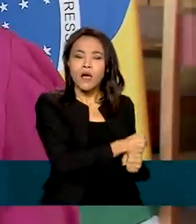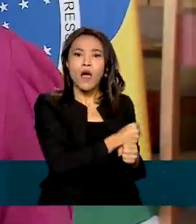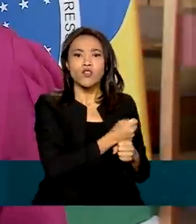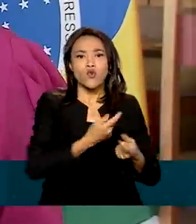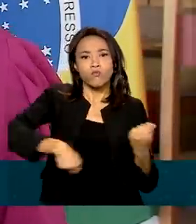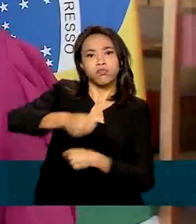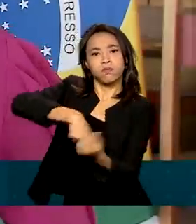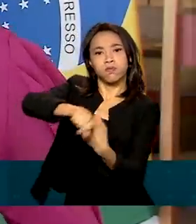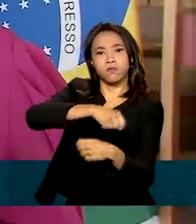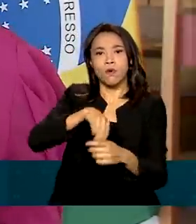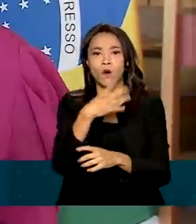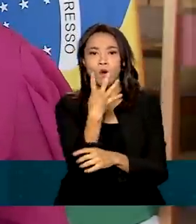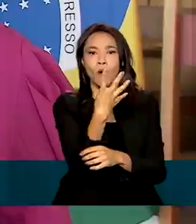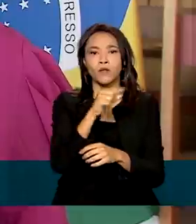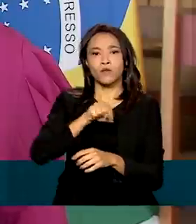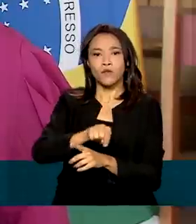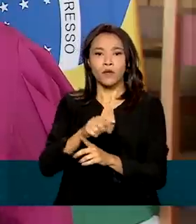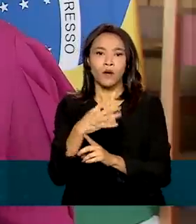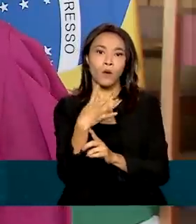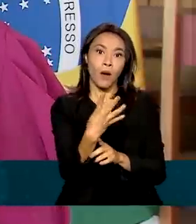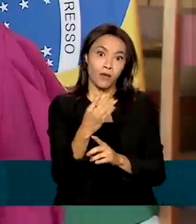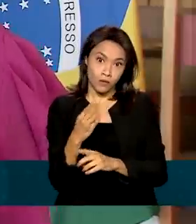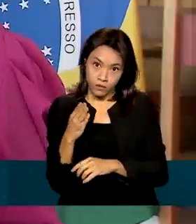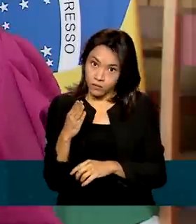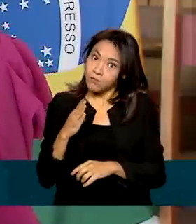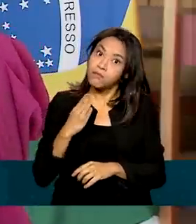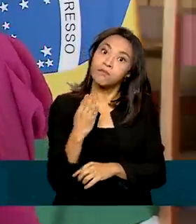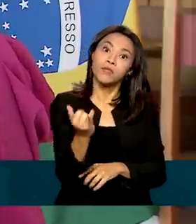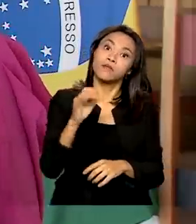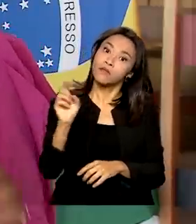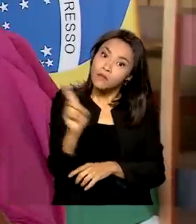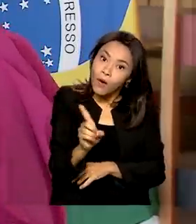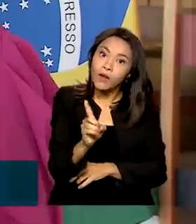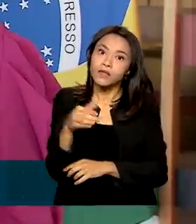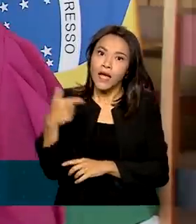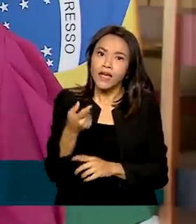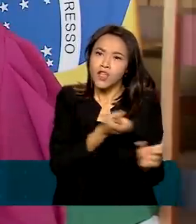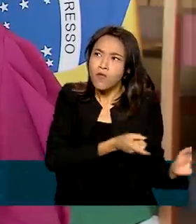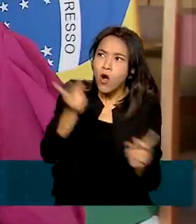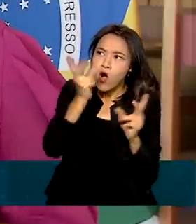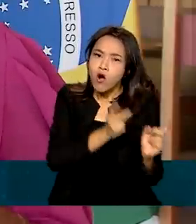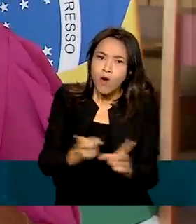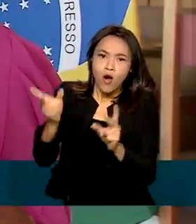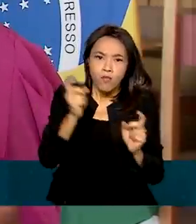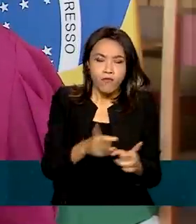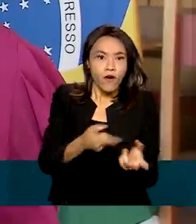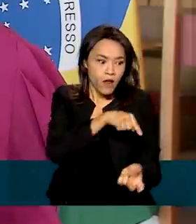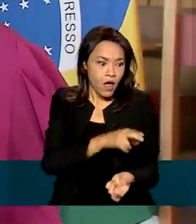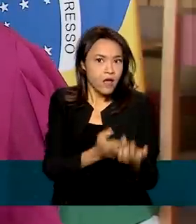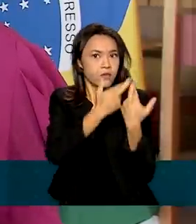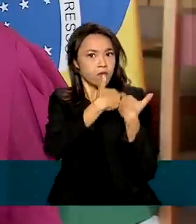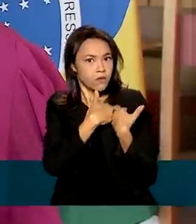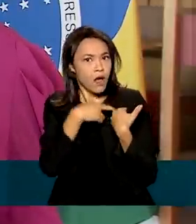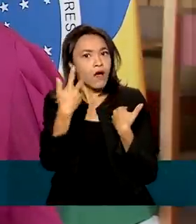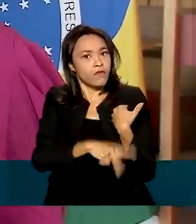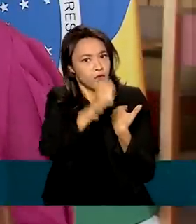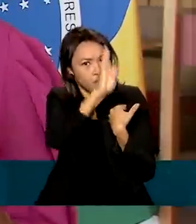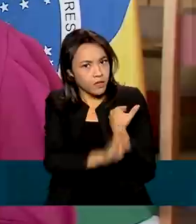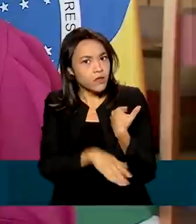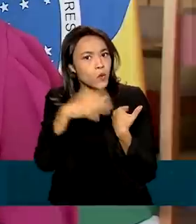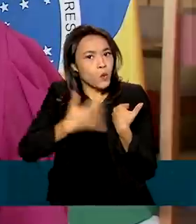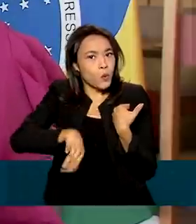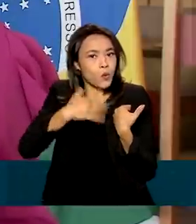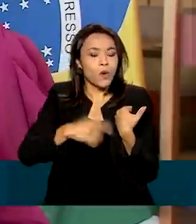4,4 bilhões de dólares. As exportações brasileiras foram responsáveis pela maior fatia desse valor,